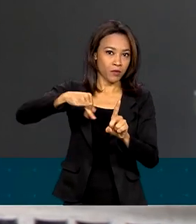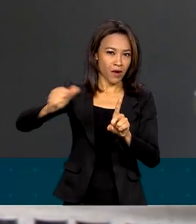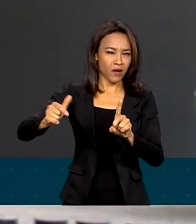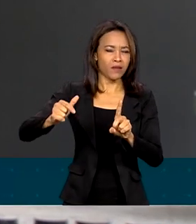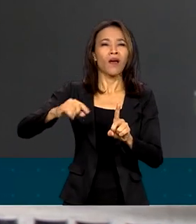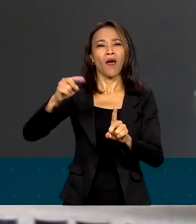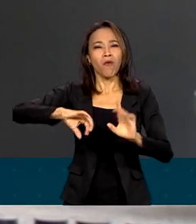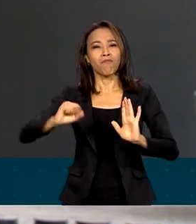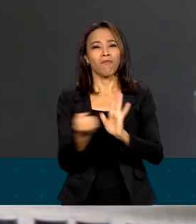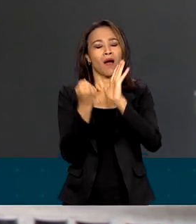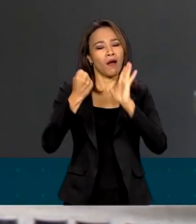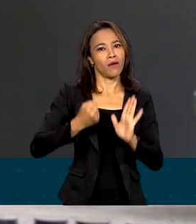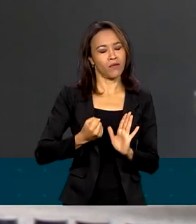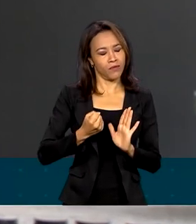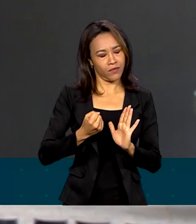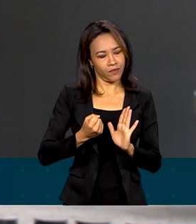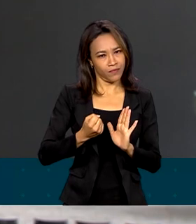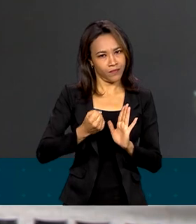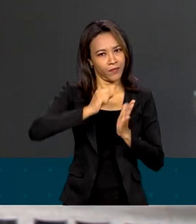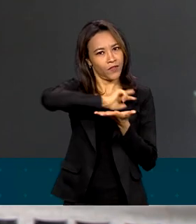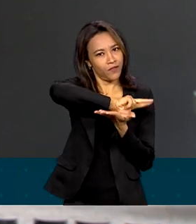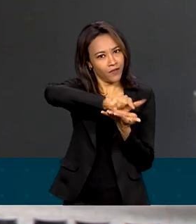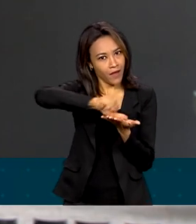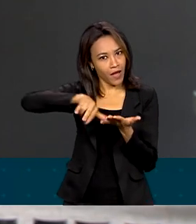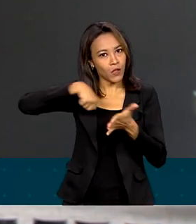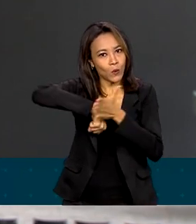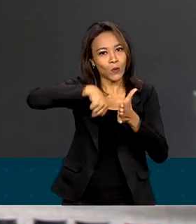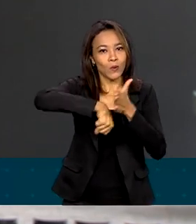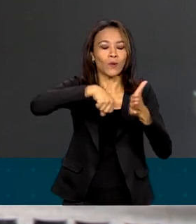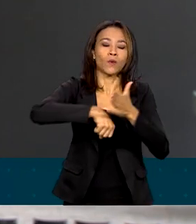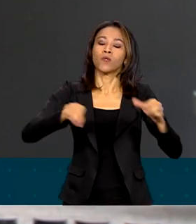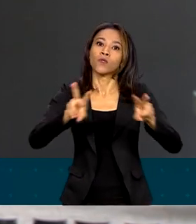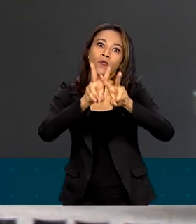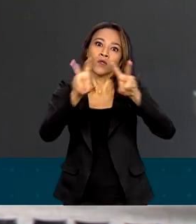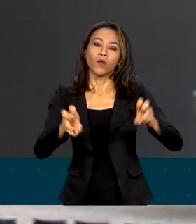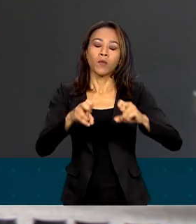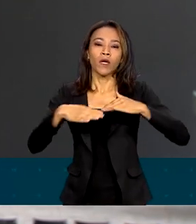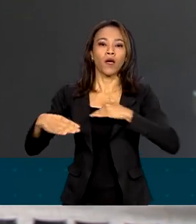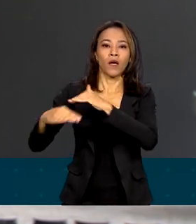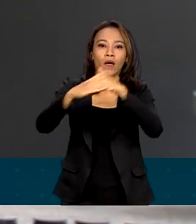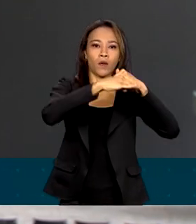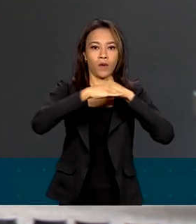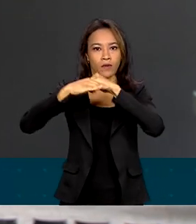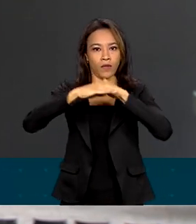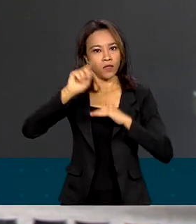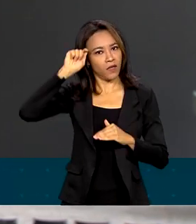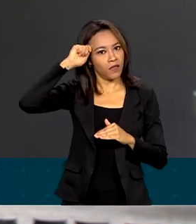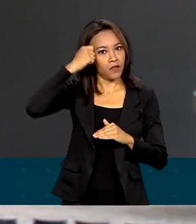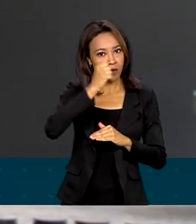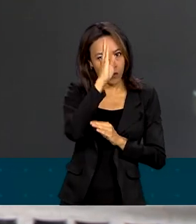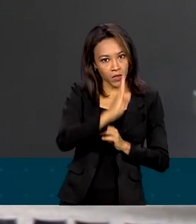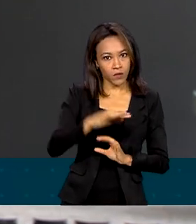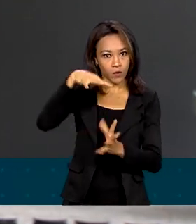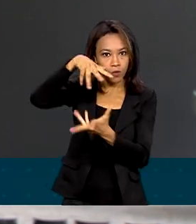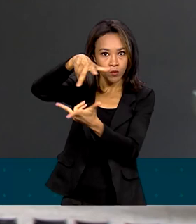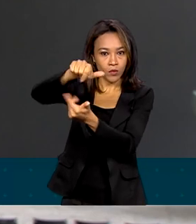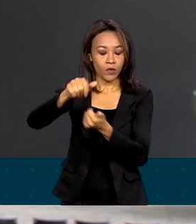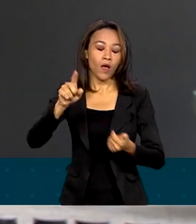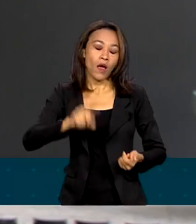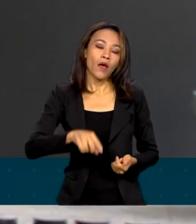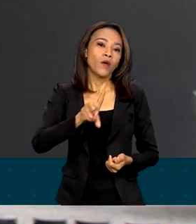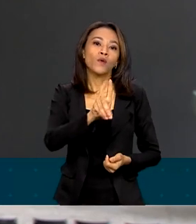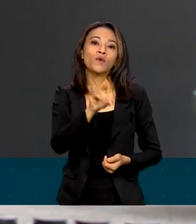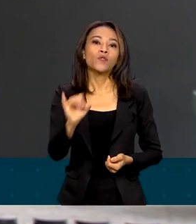pela igualdade racial no Brasil e no mundo. É, por exemplo, o Dia Internacional pela